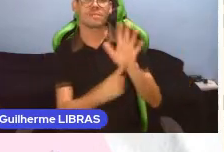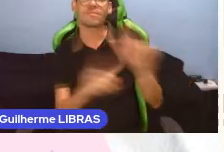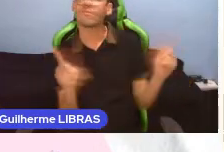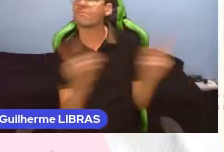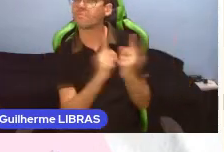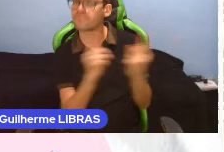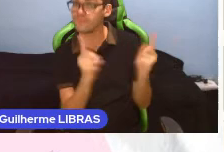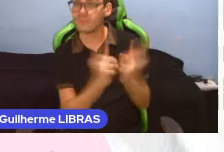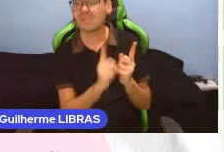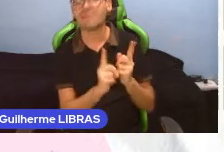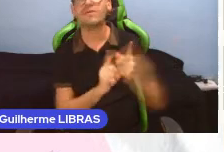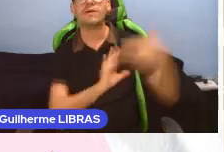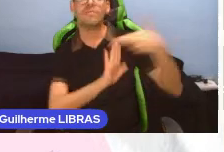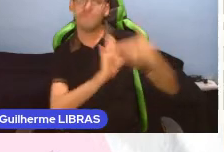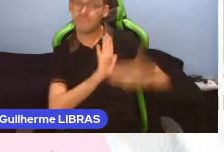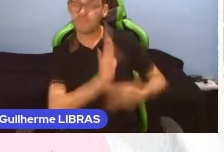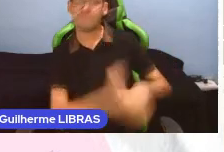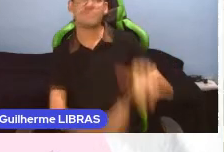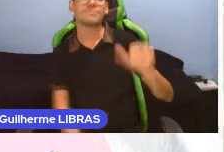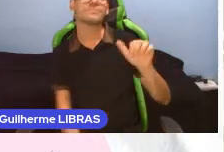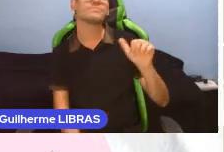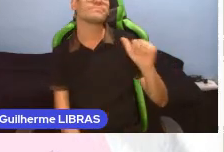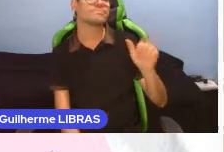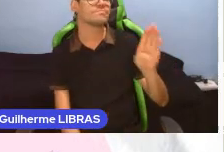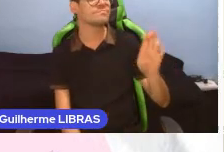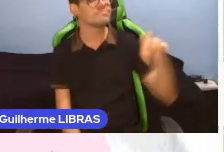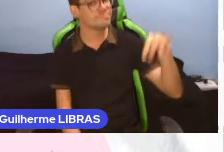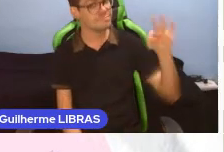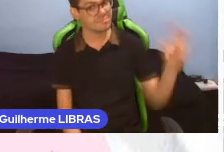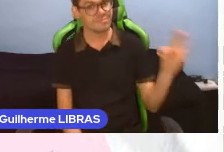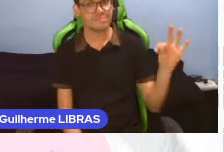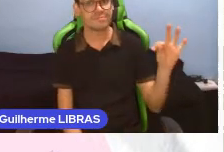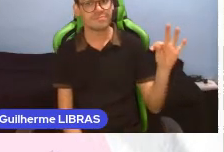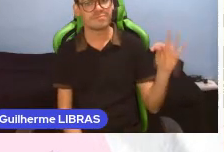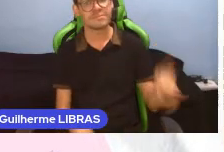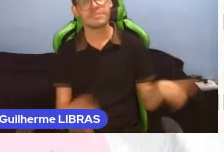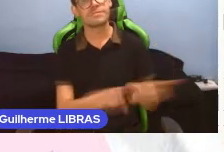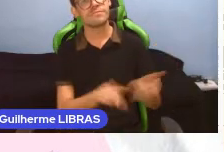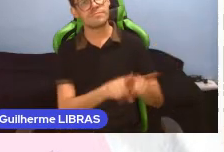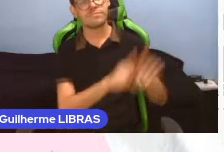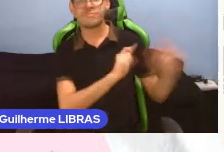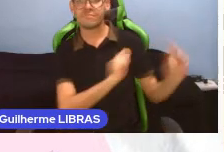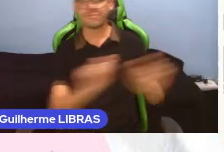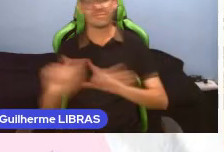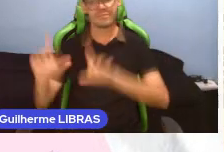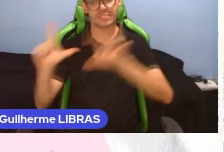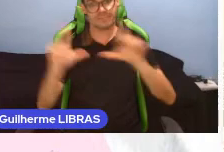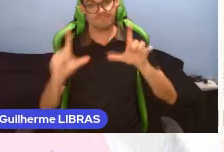dentro das normas e além do tamanho especificado. Temos também a janela com o avatar.